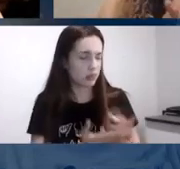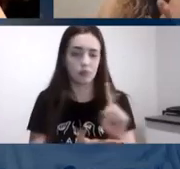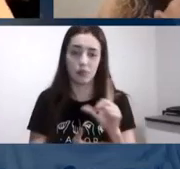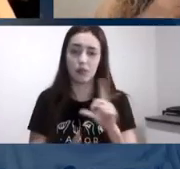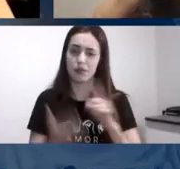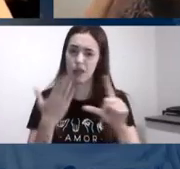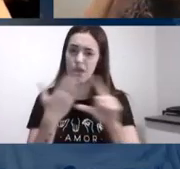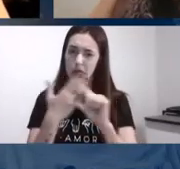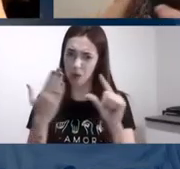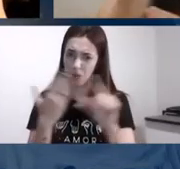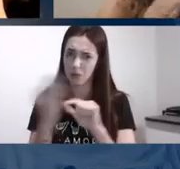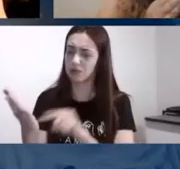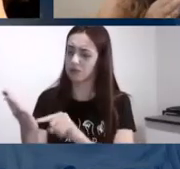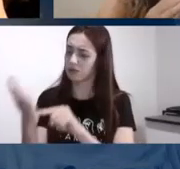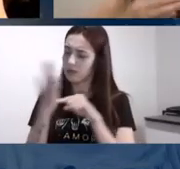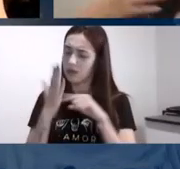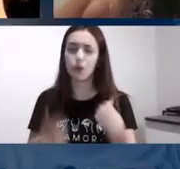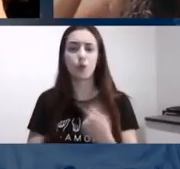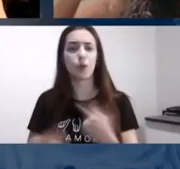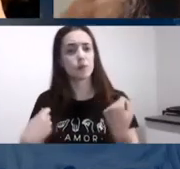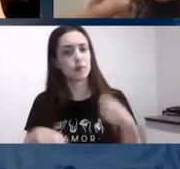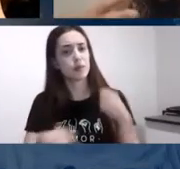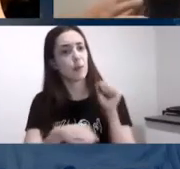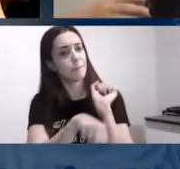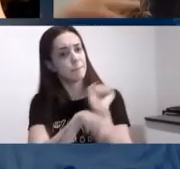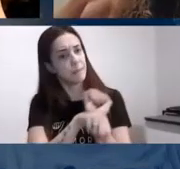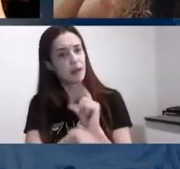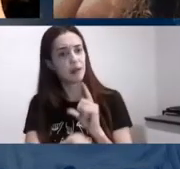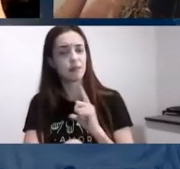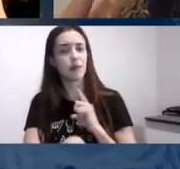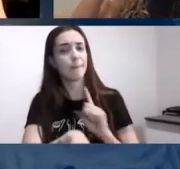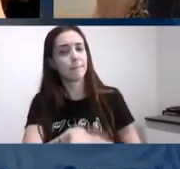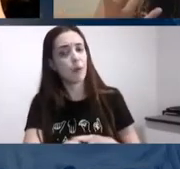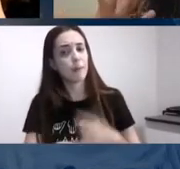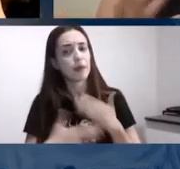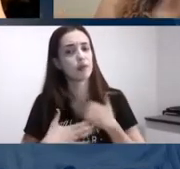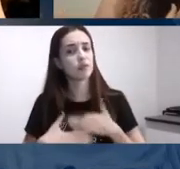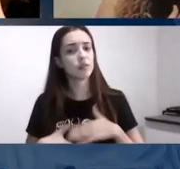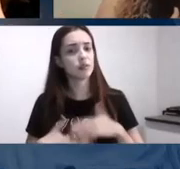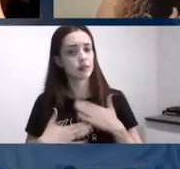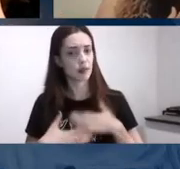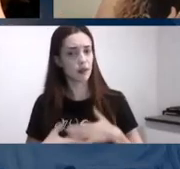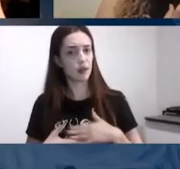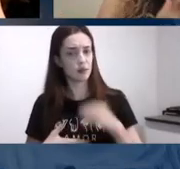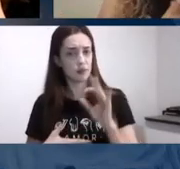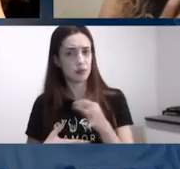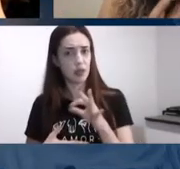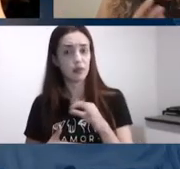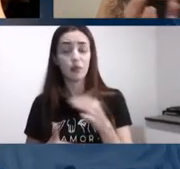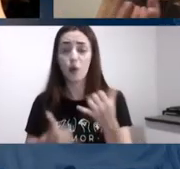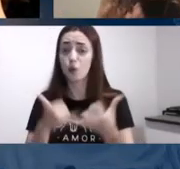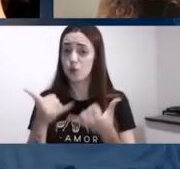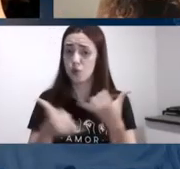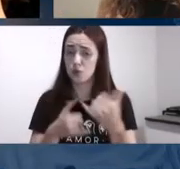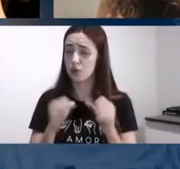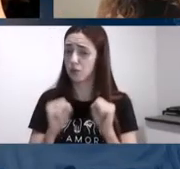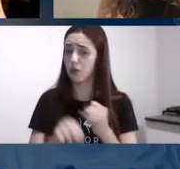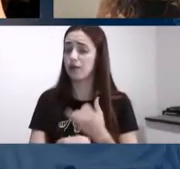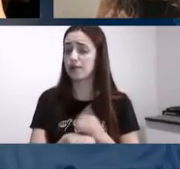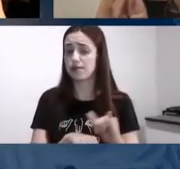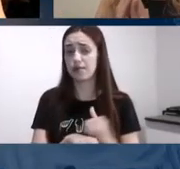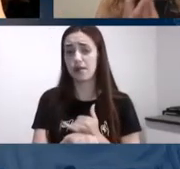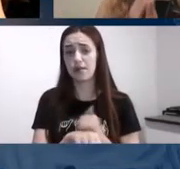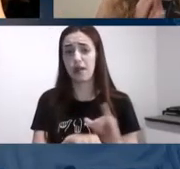que a gente precisa ter pausas a gente precisa ter momentos de descanso e o jogo pode ser esses momentos